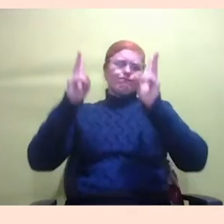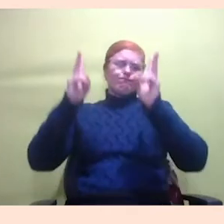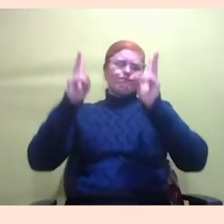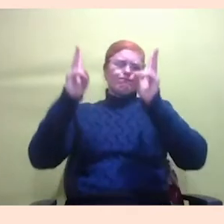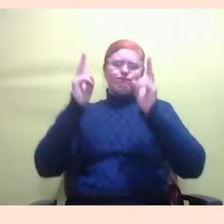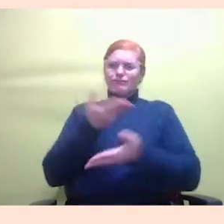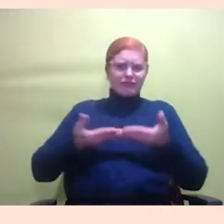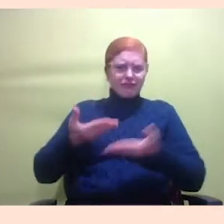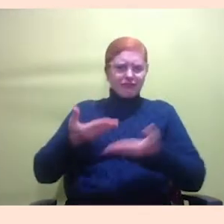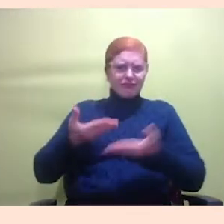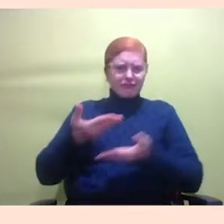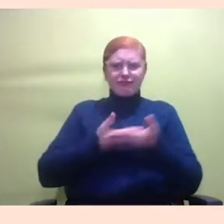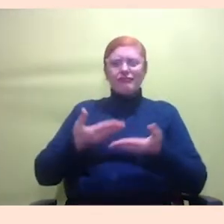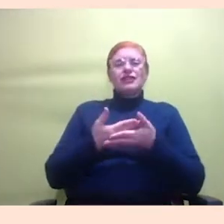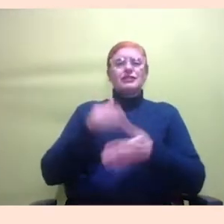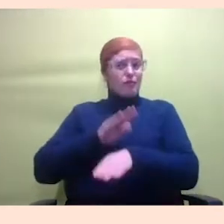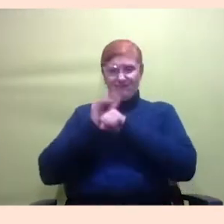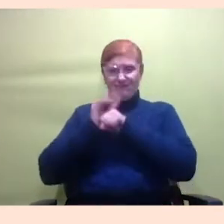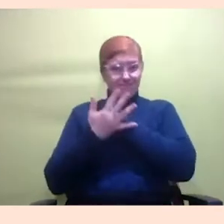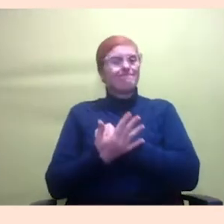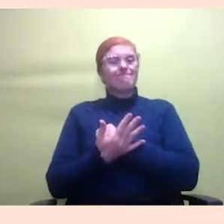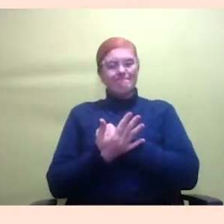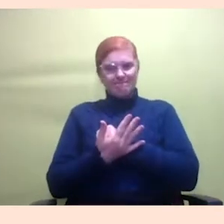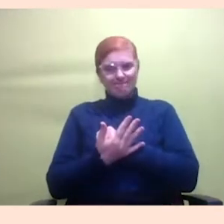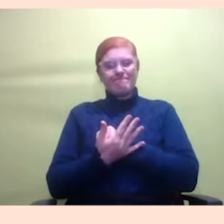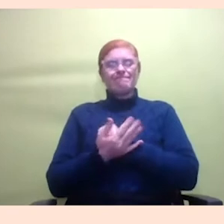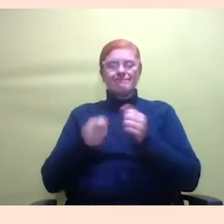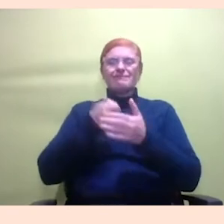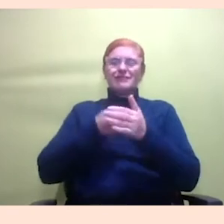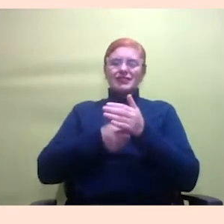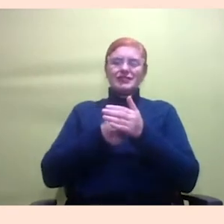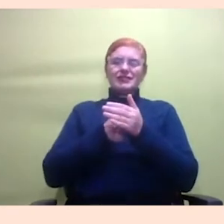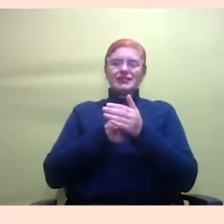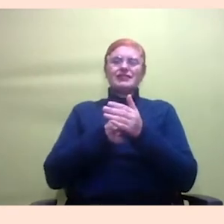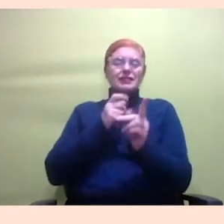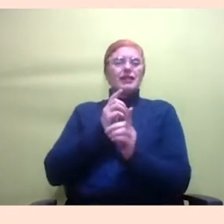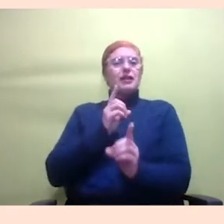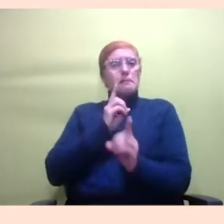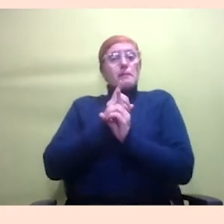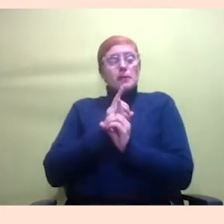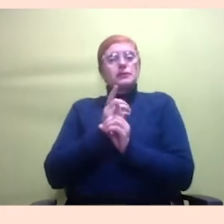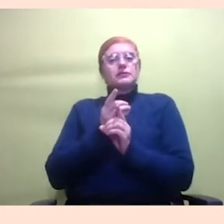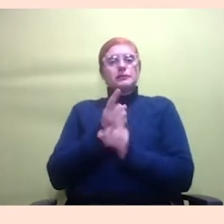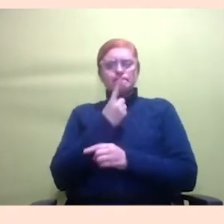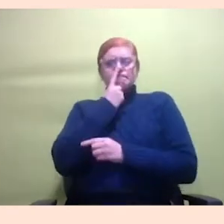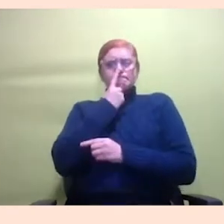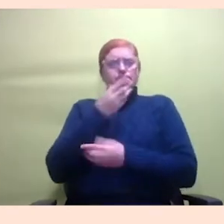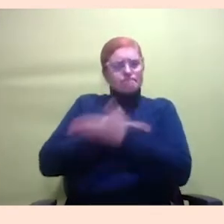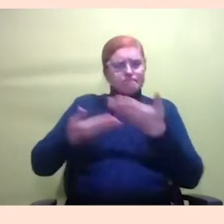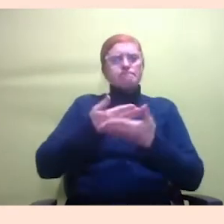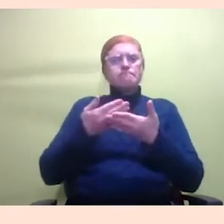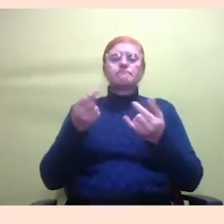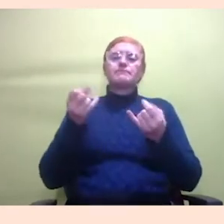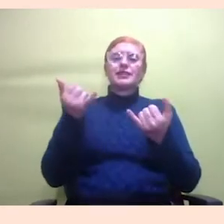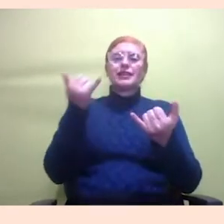a gente tem tentado se aproximar para cada vez mais trocar essas informações, né? Eu conheço a Isabela, também faço